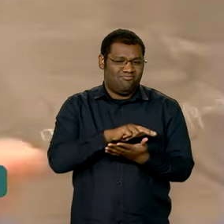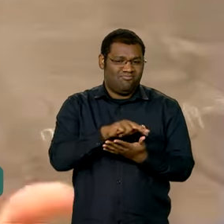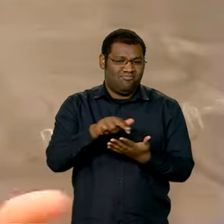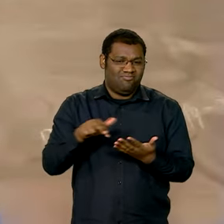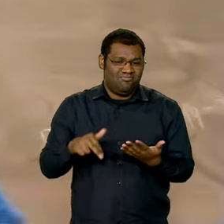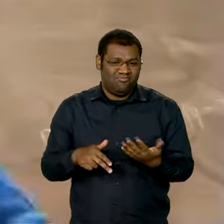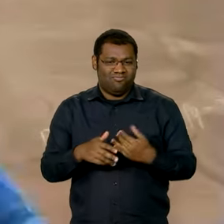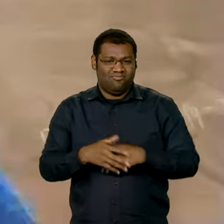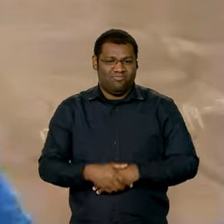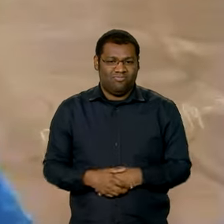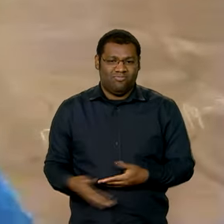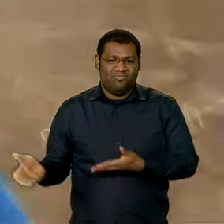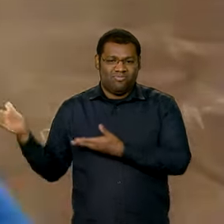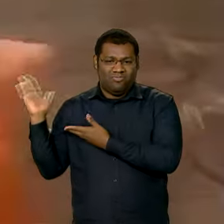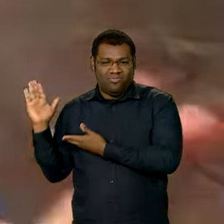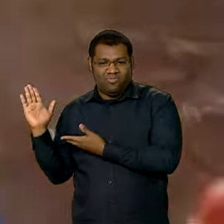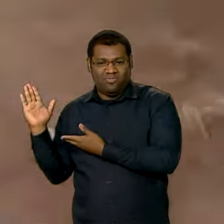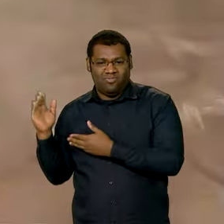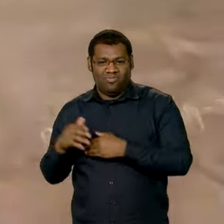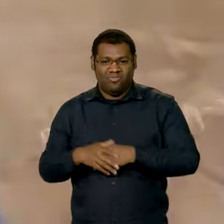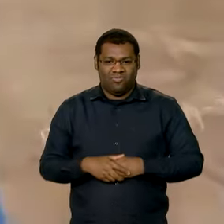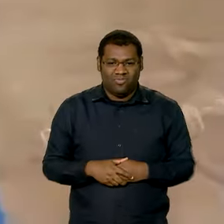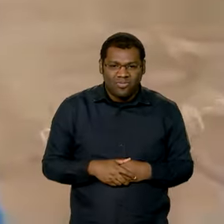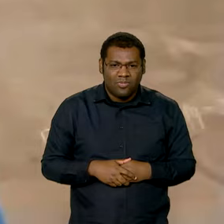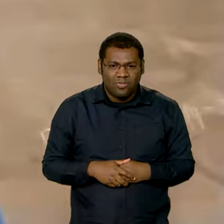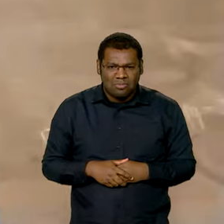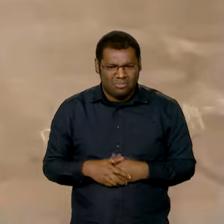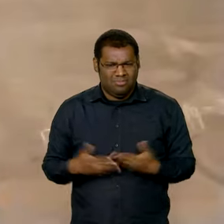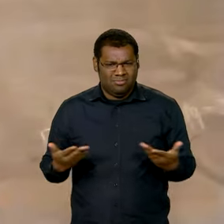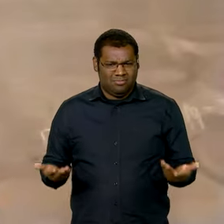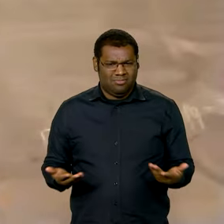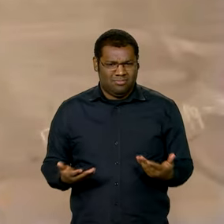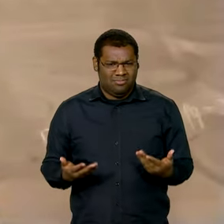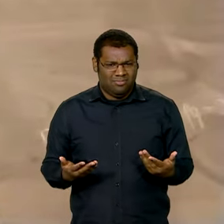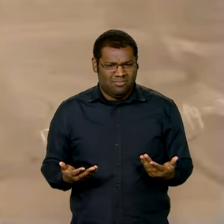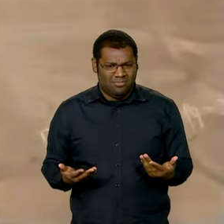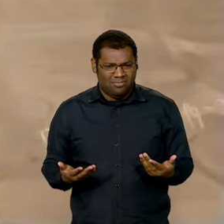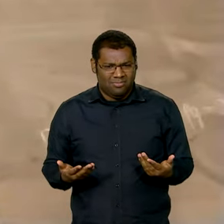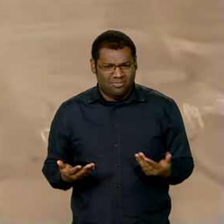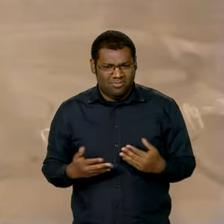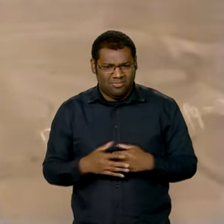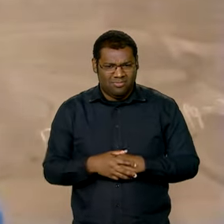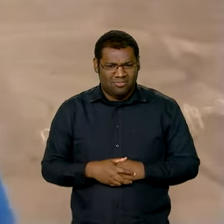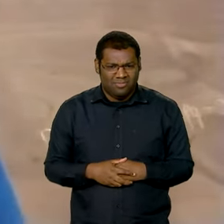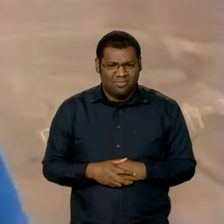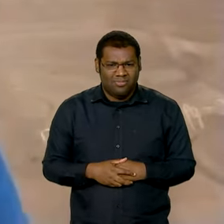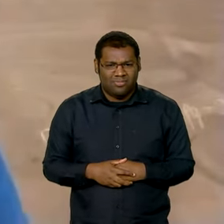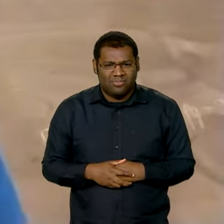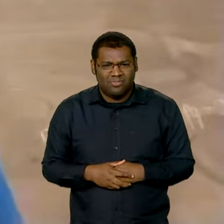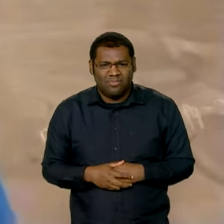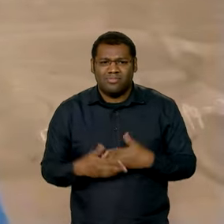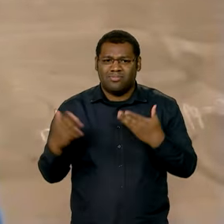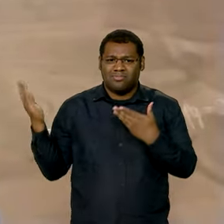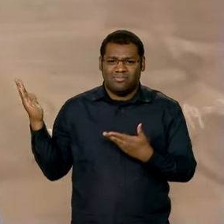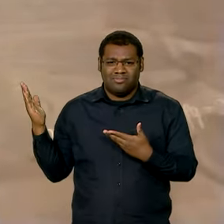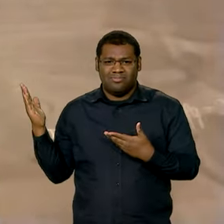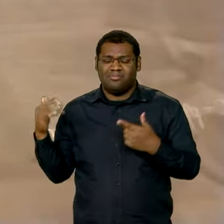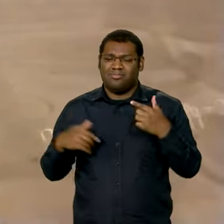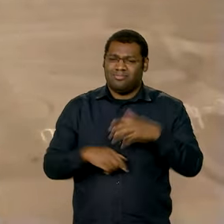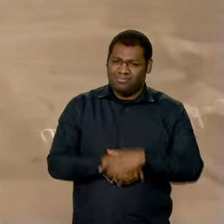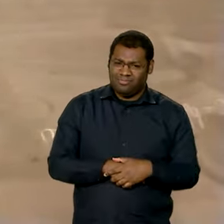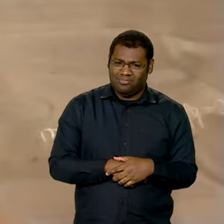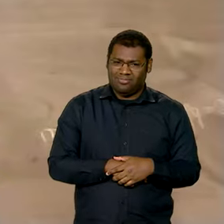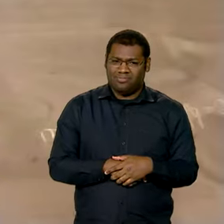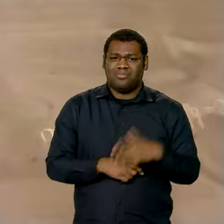desejo do Eduardo. Sim, você ouviu direito. Os problemas, eu acho que na minha opinião, são muito legais, faz a gente pensar.